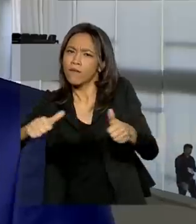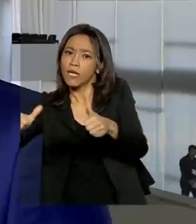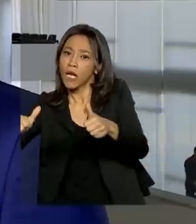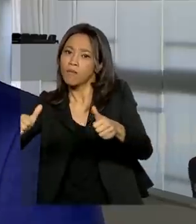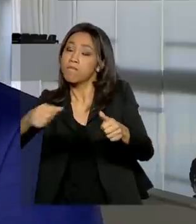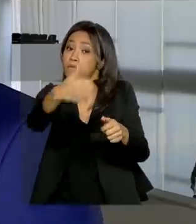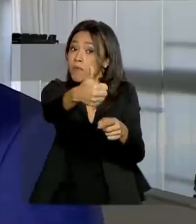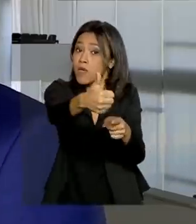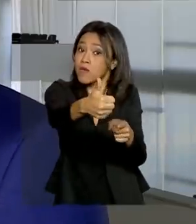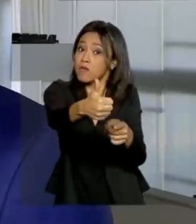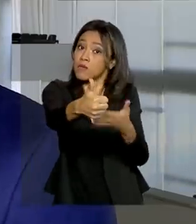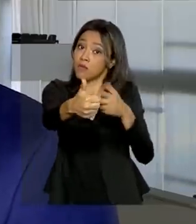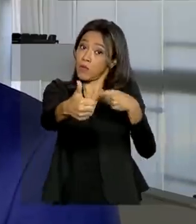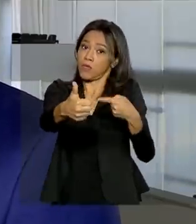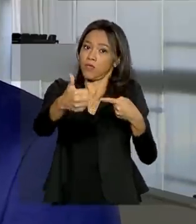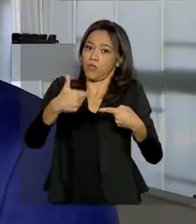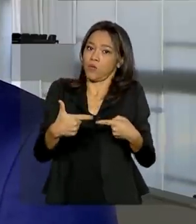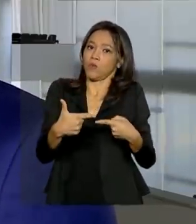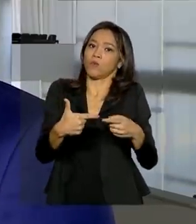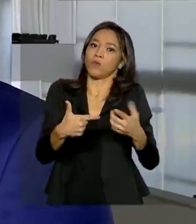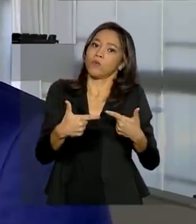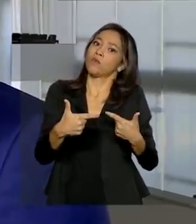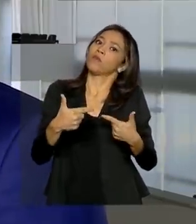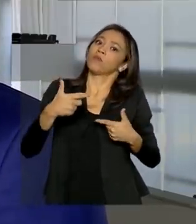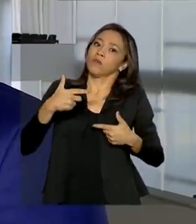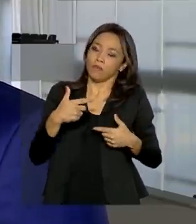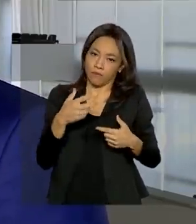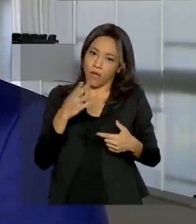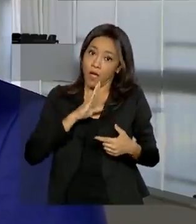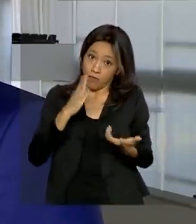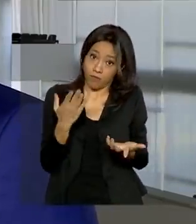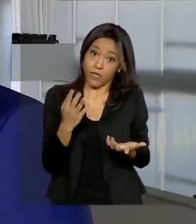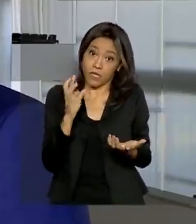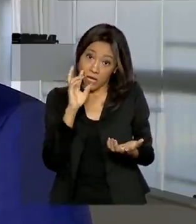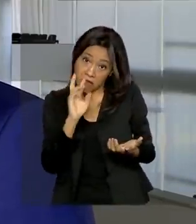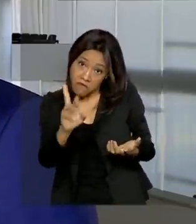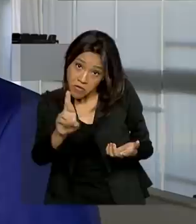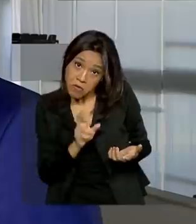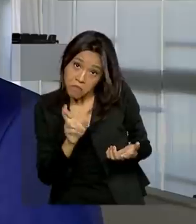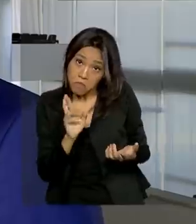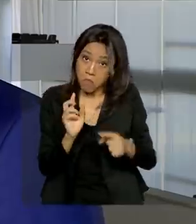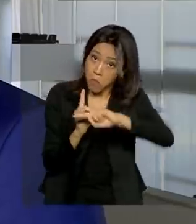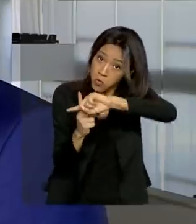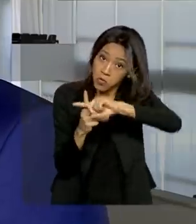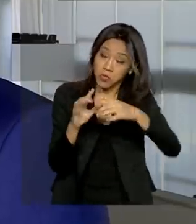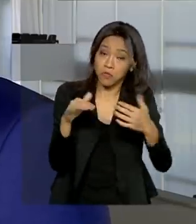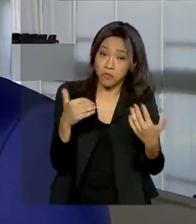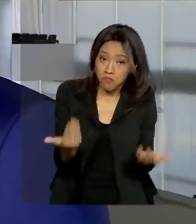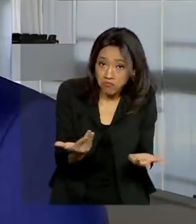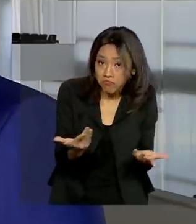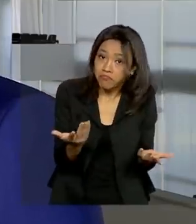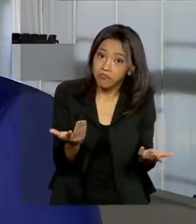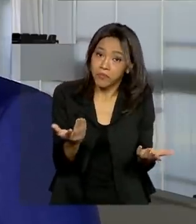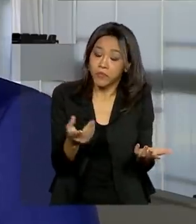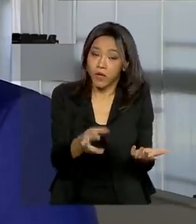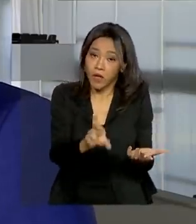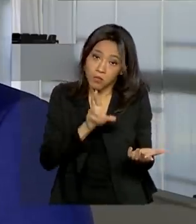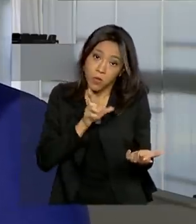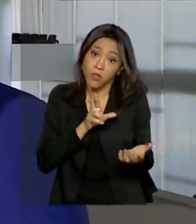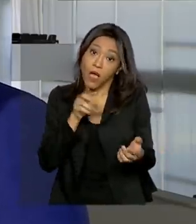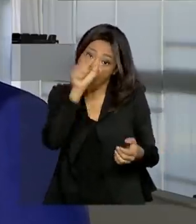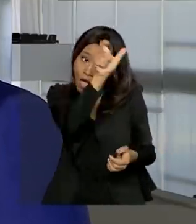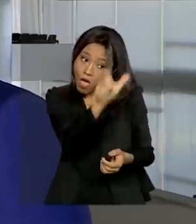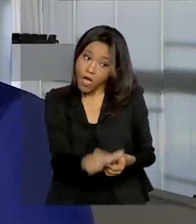feita, primeiramente, uma triagem com os testes ditos rápidos e, diante de resultados positivos, obviamente, esse paciente, esse